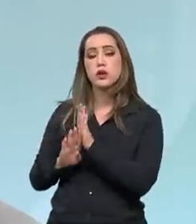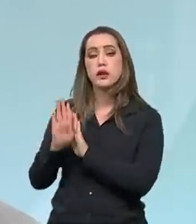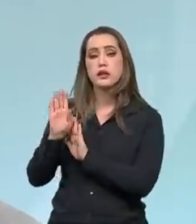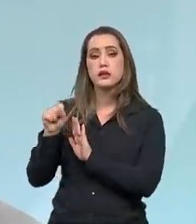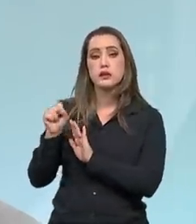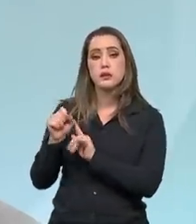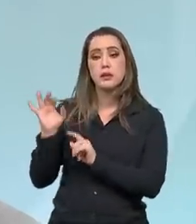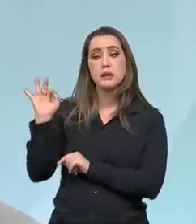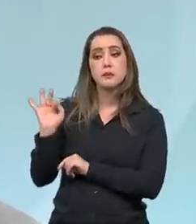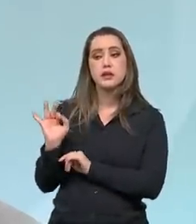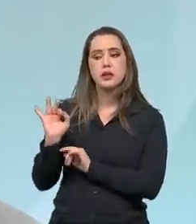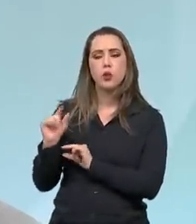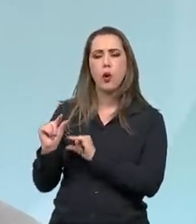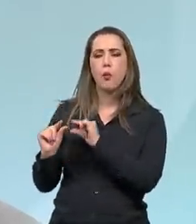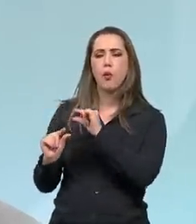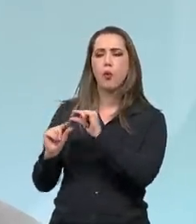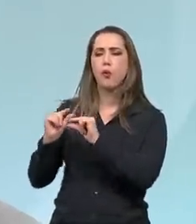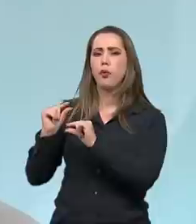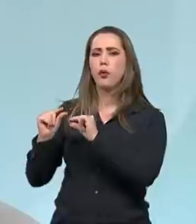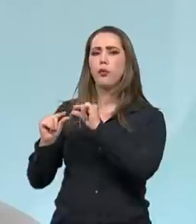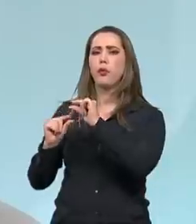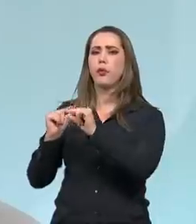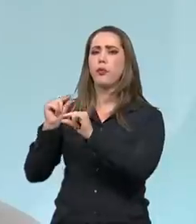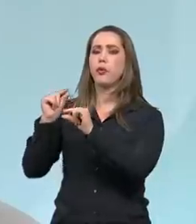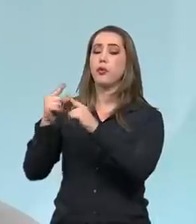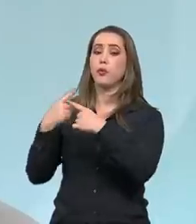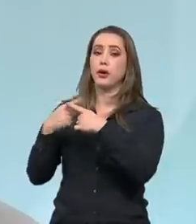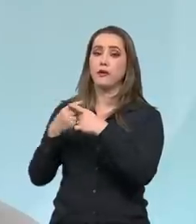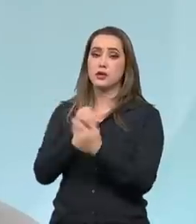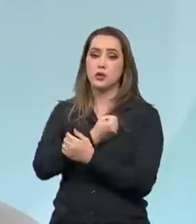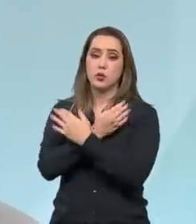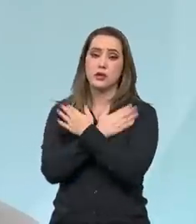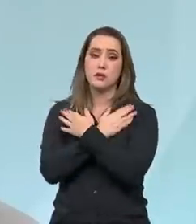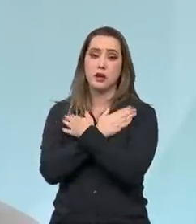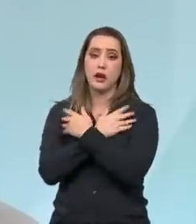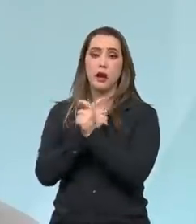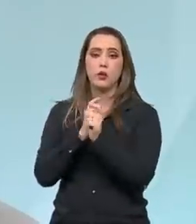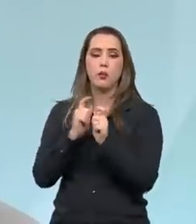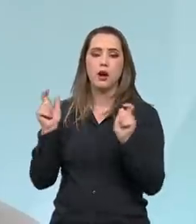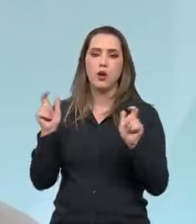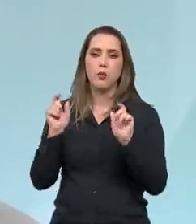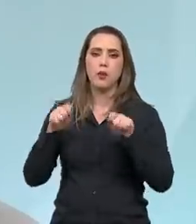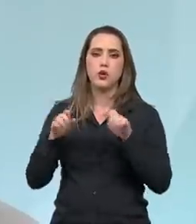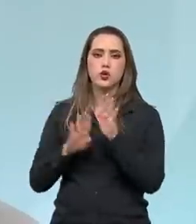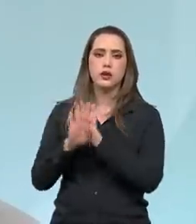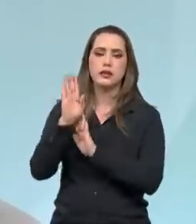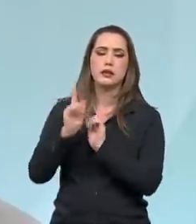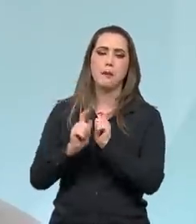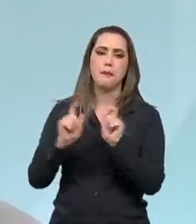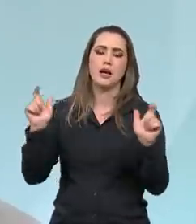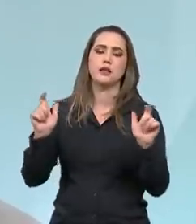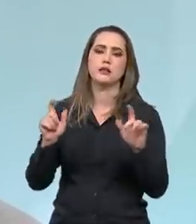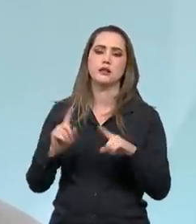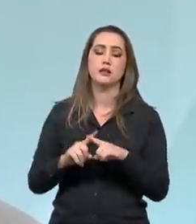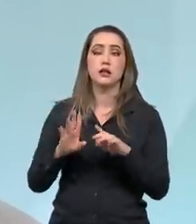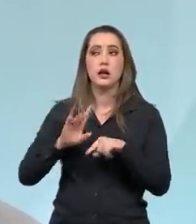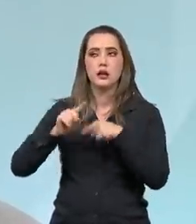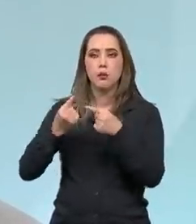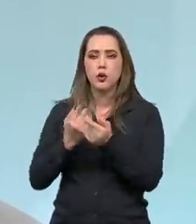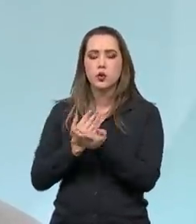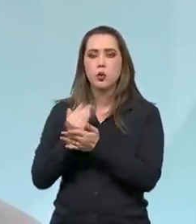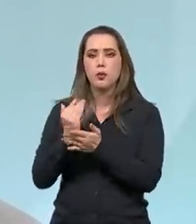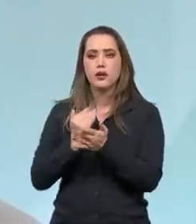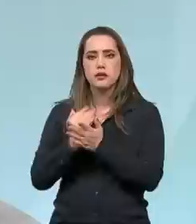você tem um contingente de pessoas desempregadas maior, você pode crescer um pouco mais no mercado de trabalho. Vai chegar um ponto em que